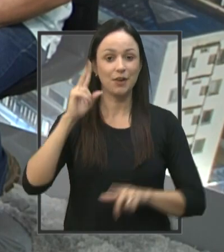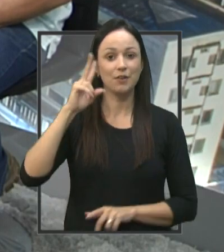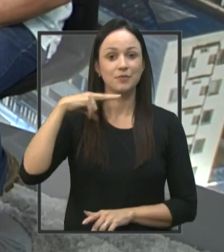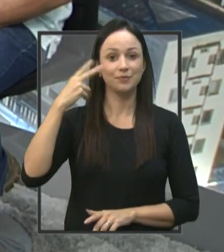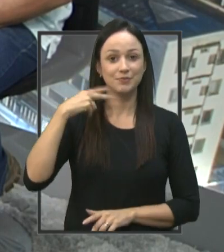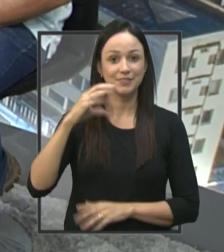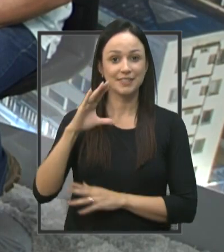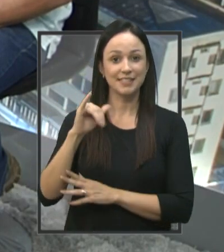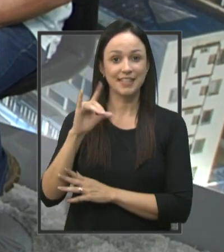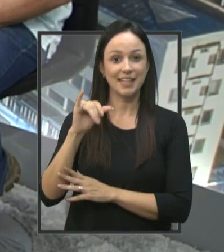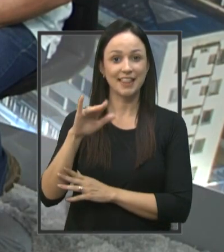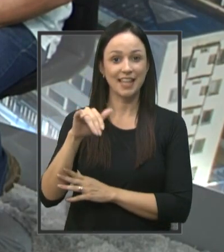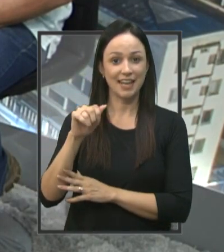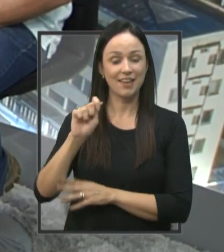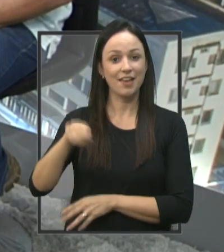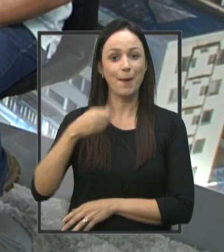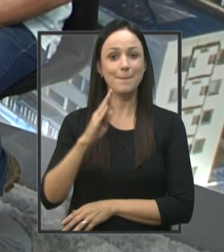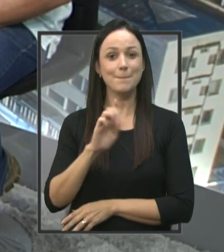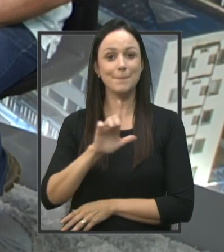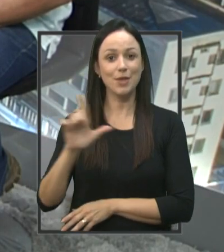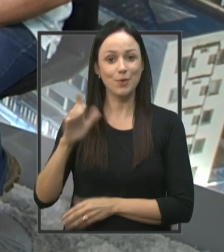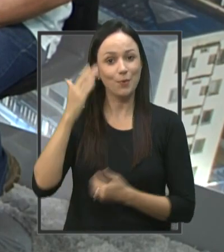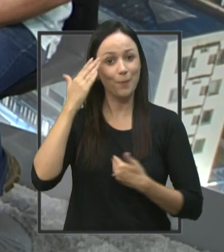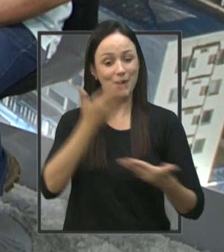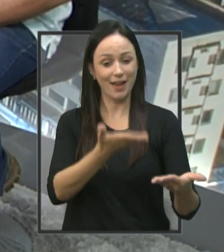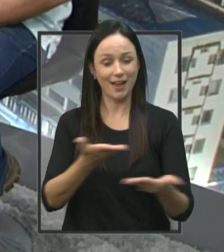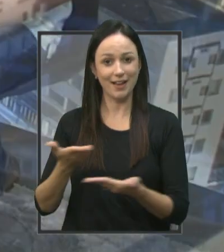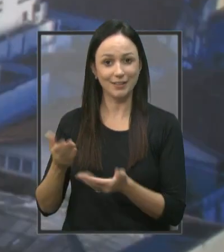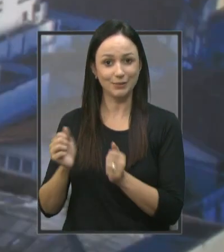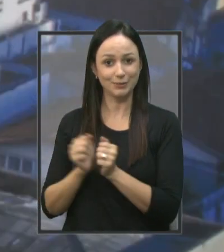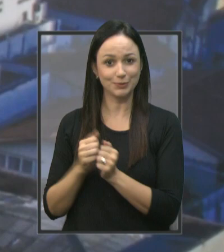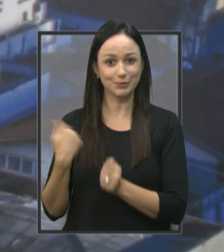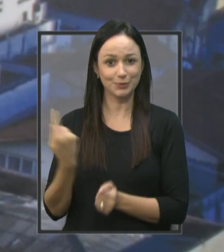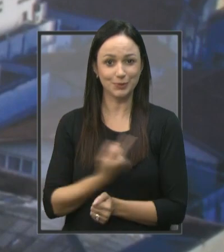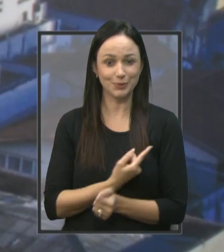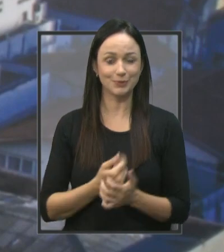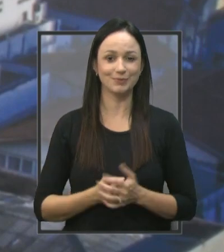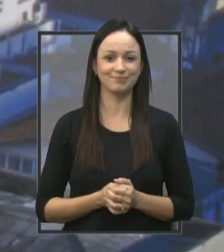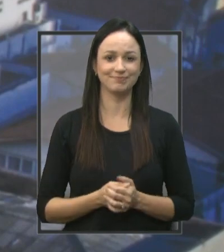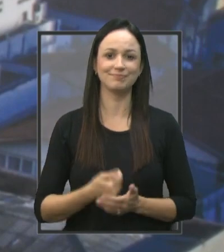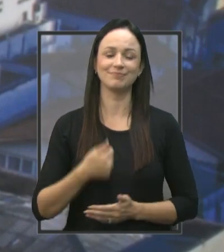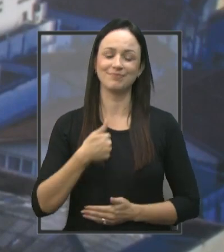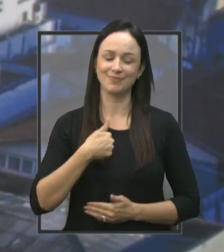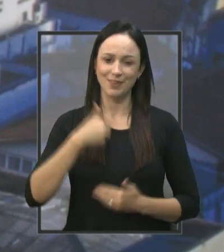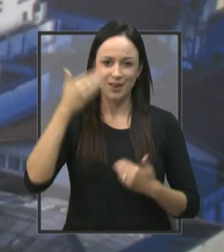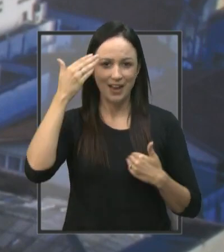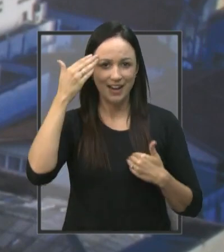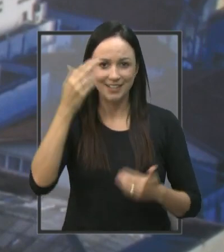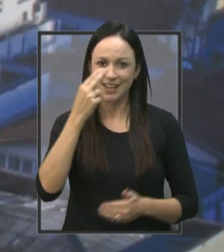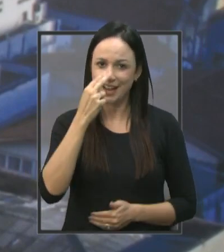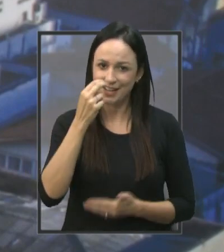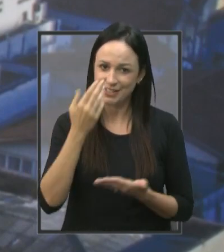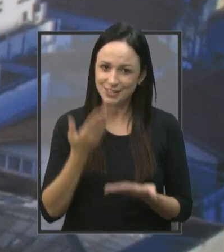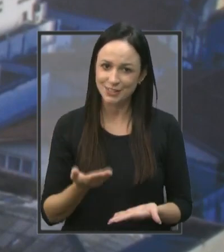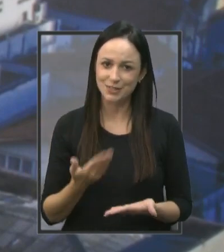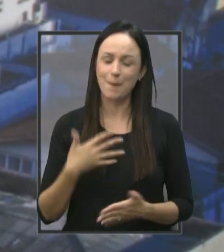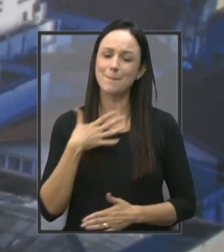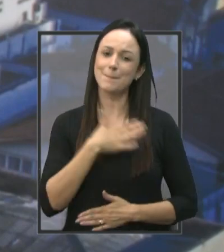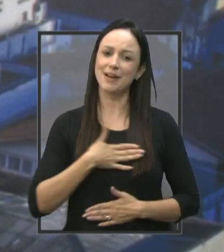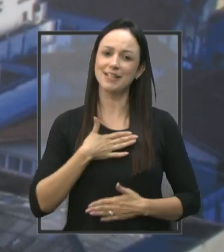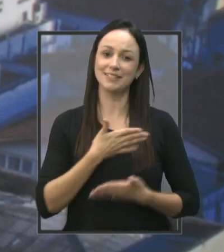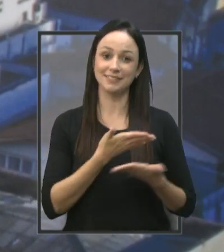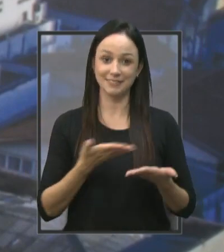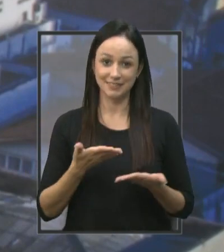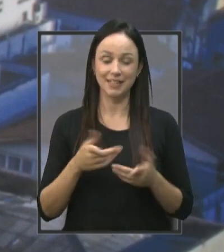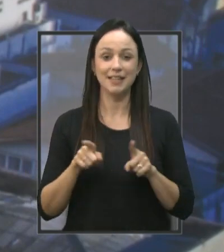Cidadania, Bil Luquezzi Vereador, muito obrigado pela sua presença aqui conosco Eu que agradeço, Ângelo, é um prazer estar aqui trazendo e